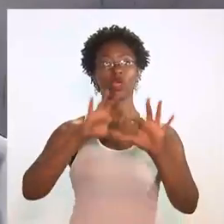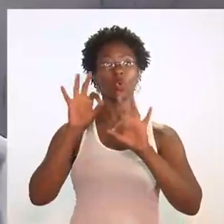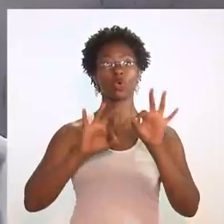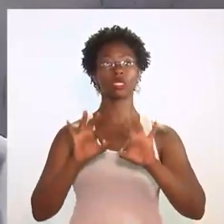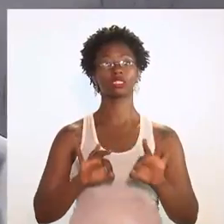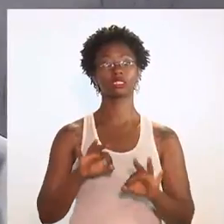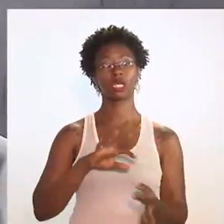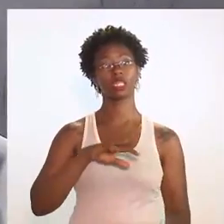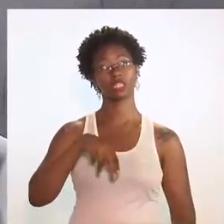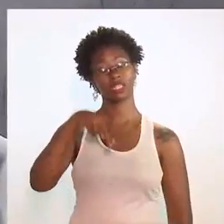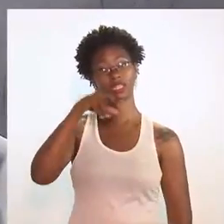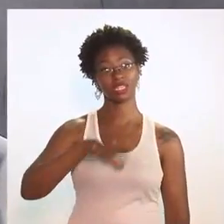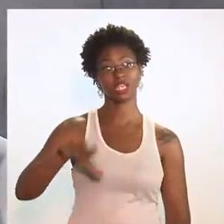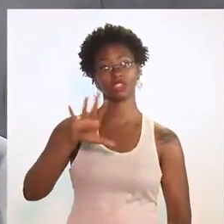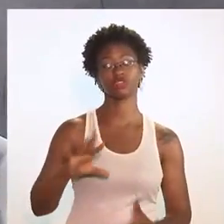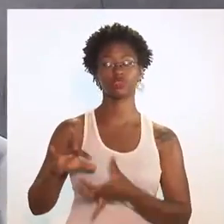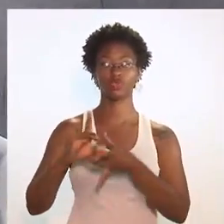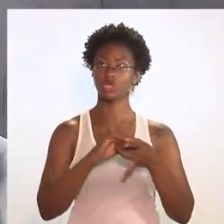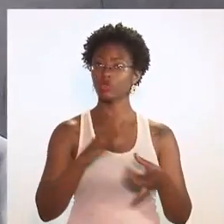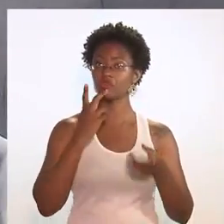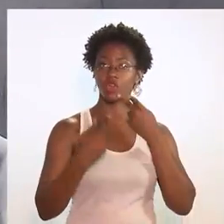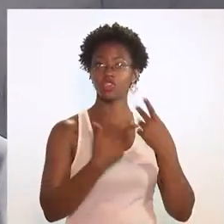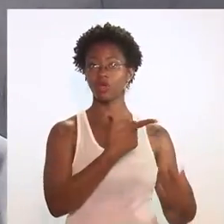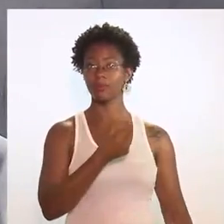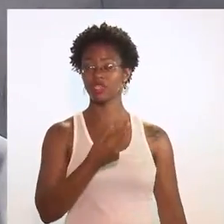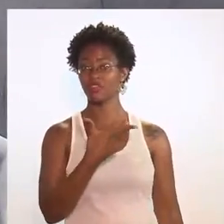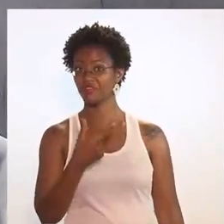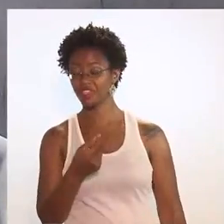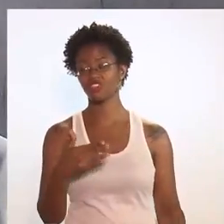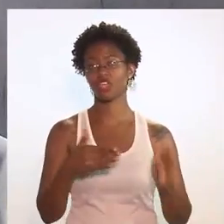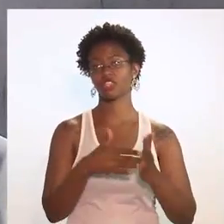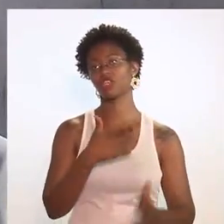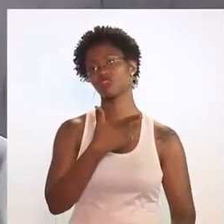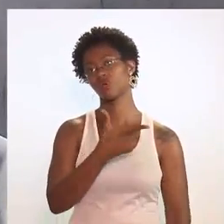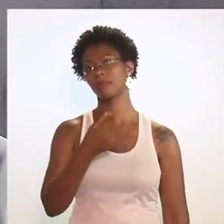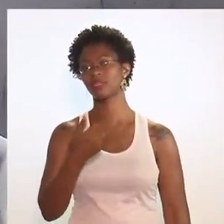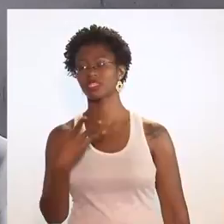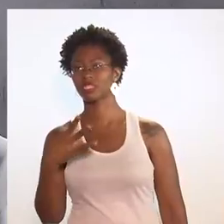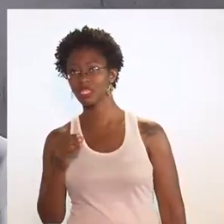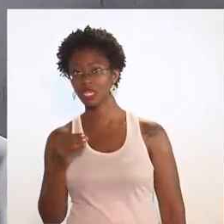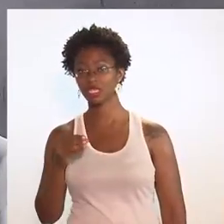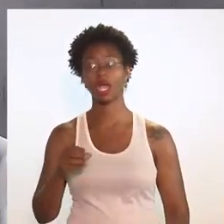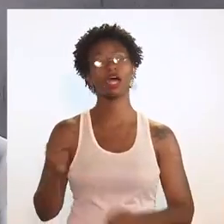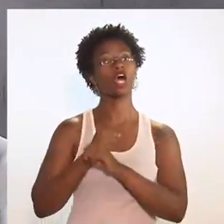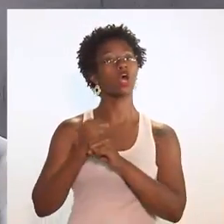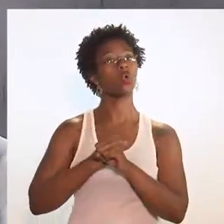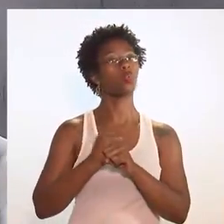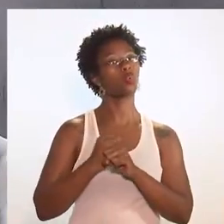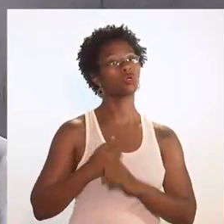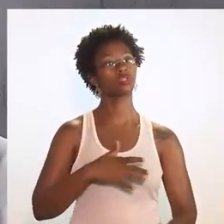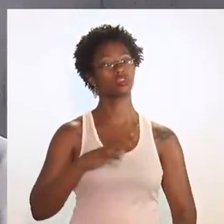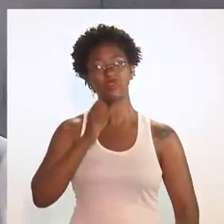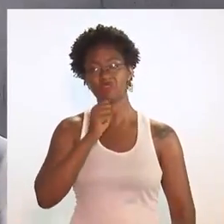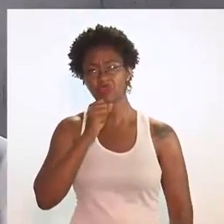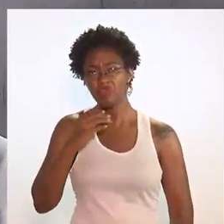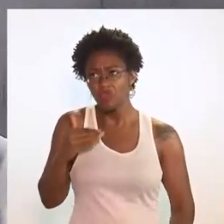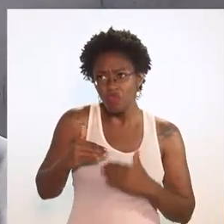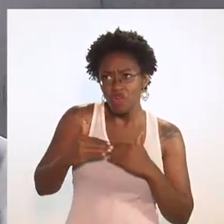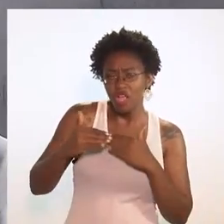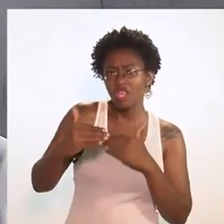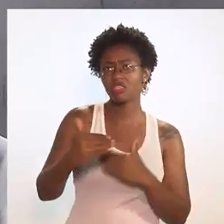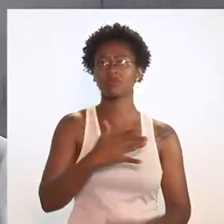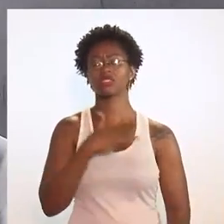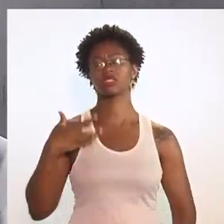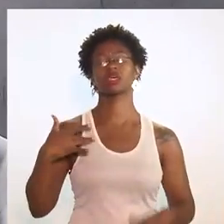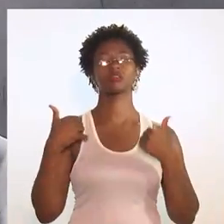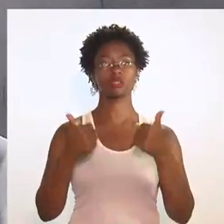A Organização das Nações Unidas declarou que de 2020 a 2030 será a década do envelhecimento saudável. Atualmente, só